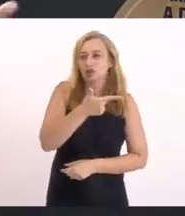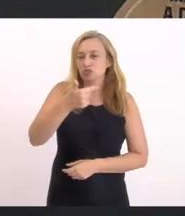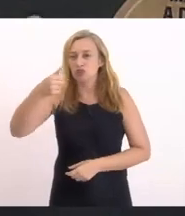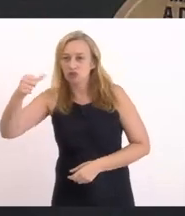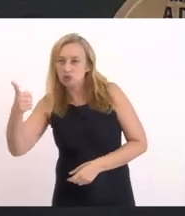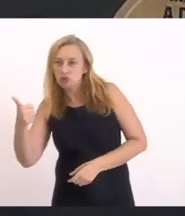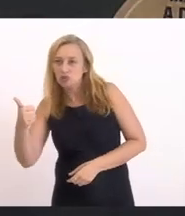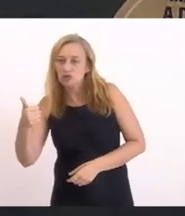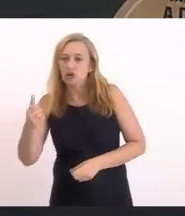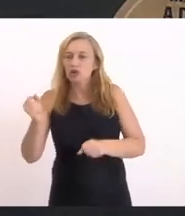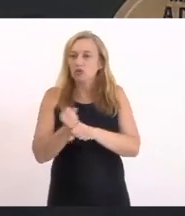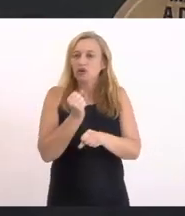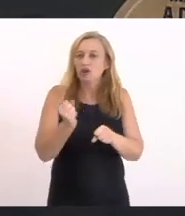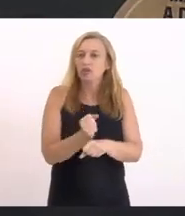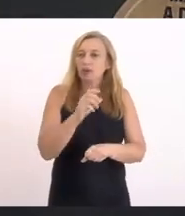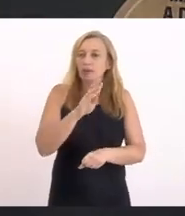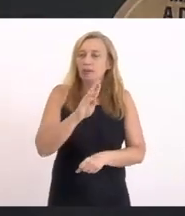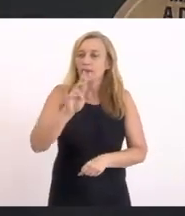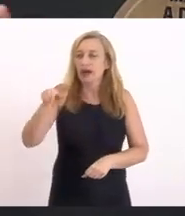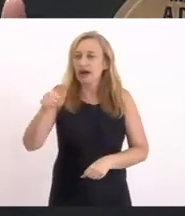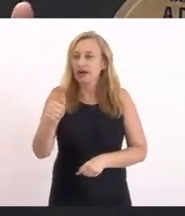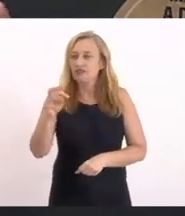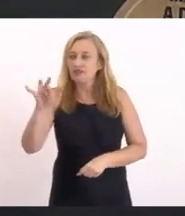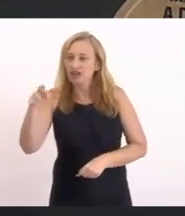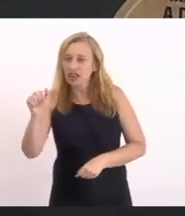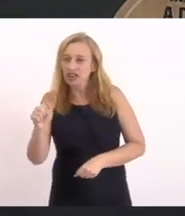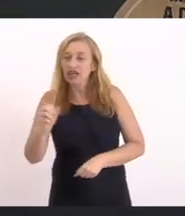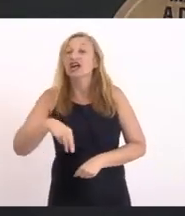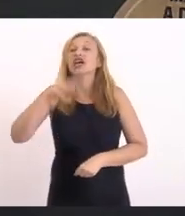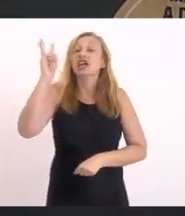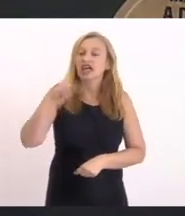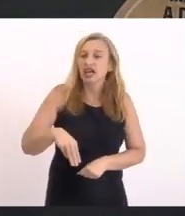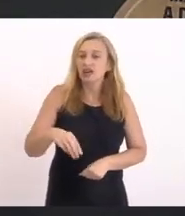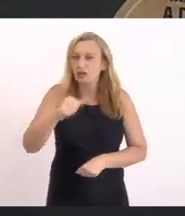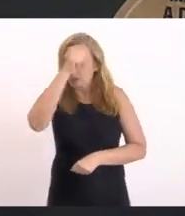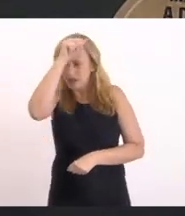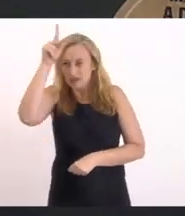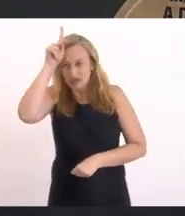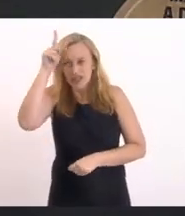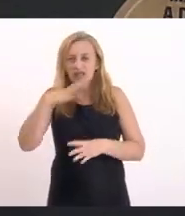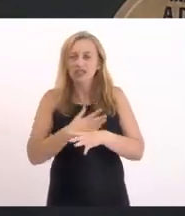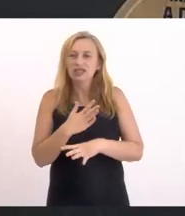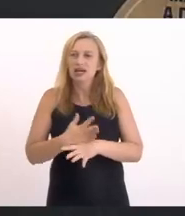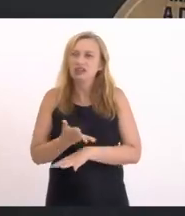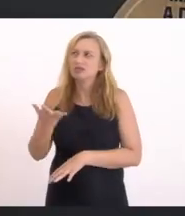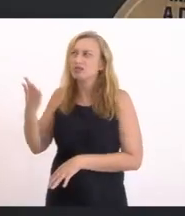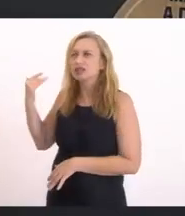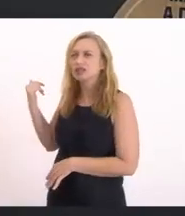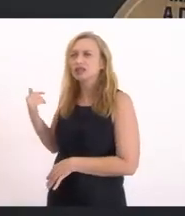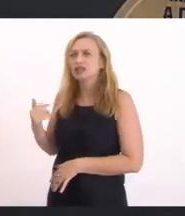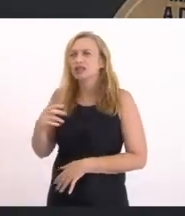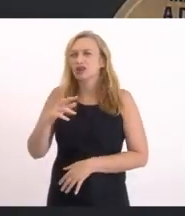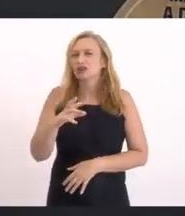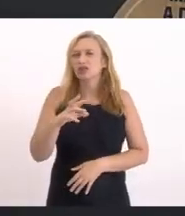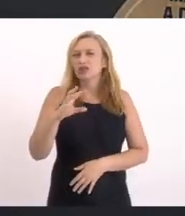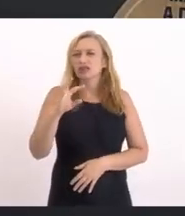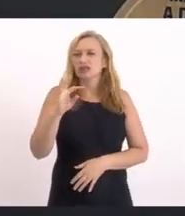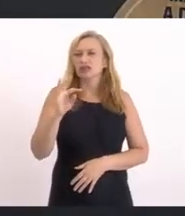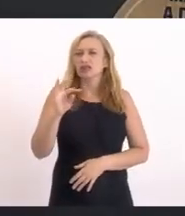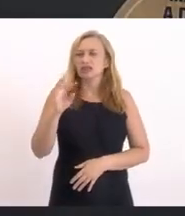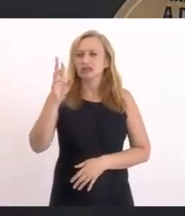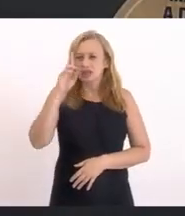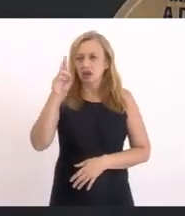da Barra Franca Começou Quem era o prefeito Da cidade na época Era o senhor Antônio Pérez Alves